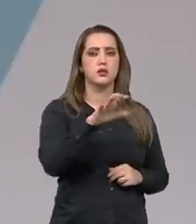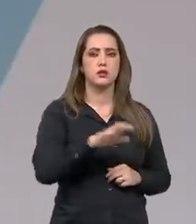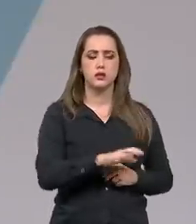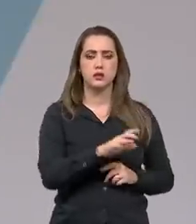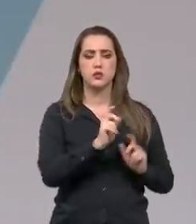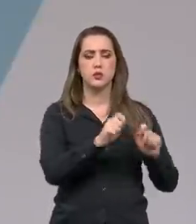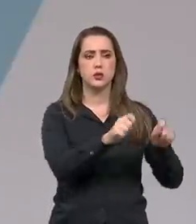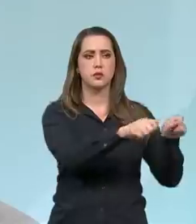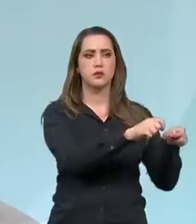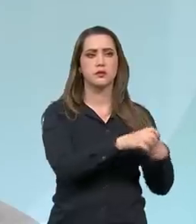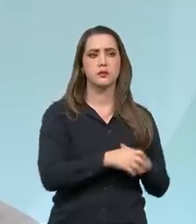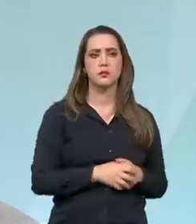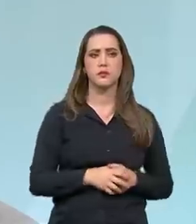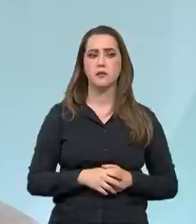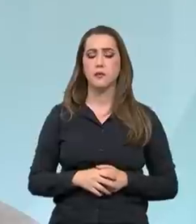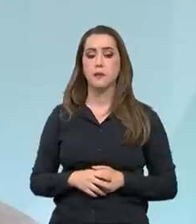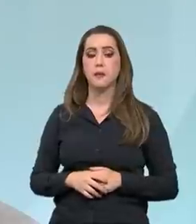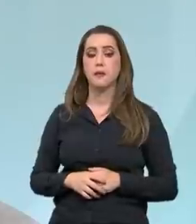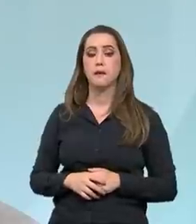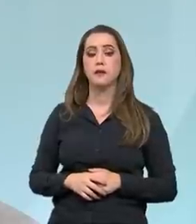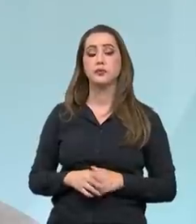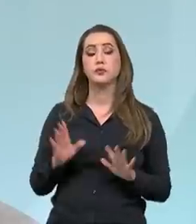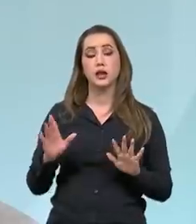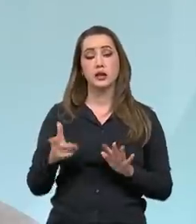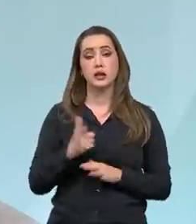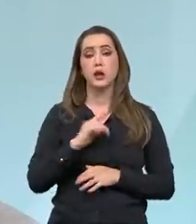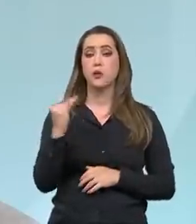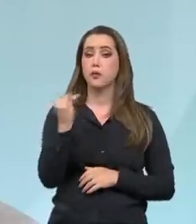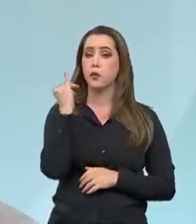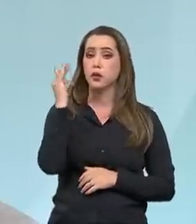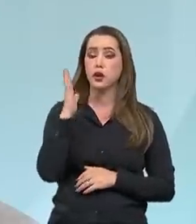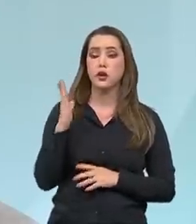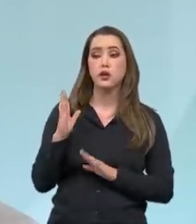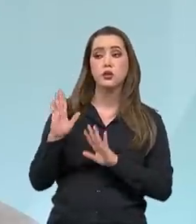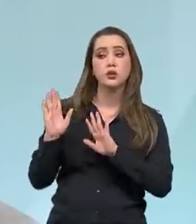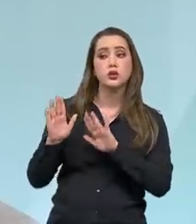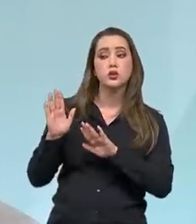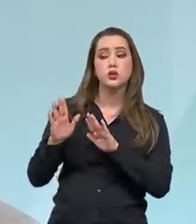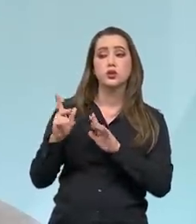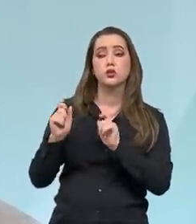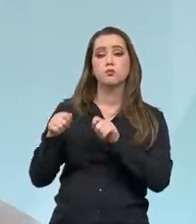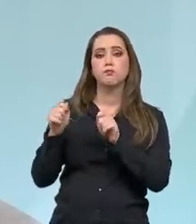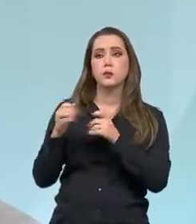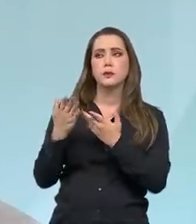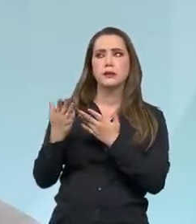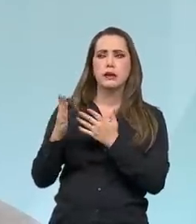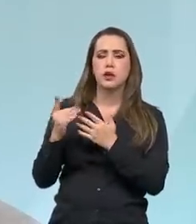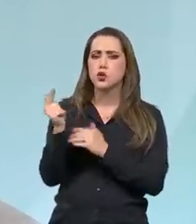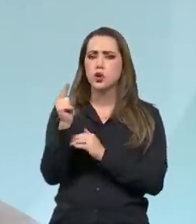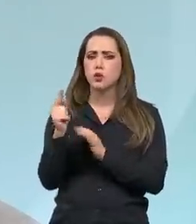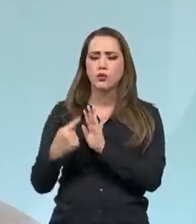patamares, digamos. Tem um movimento silencioso que eu acho que está confundindo alguns especialistas.